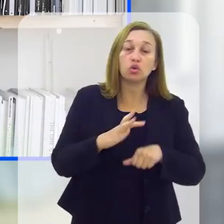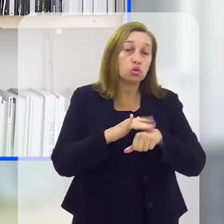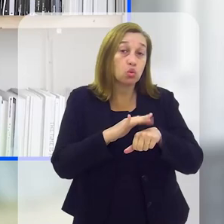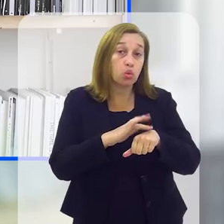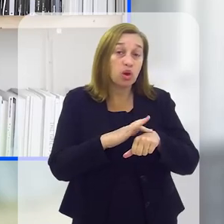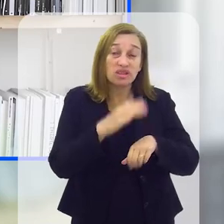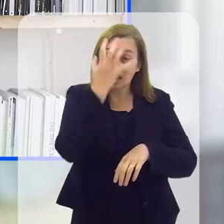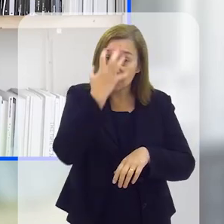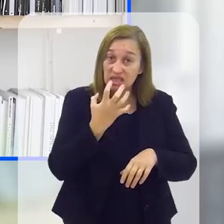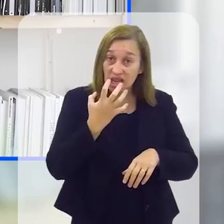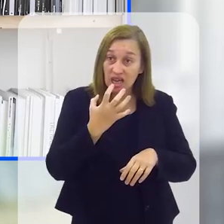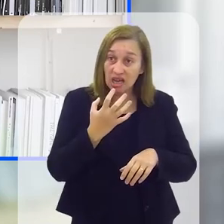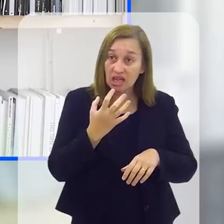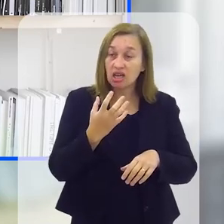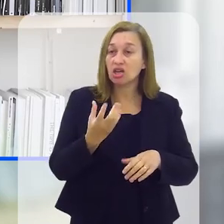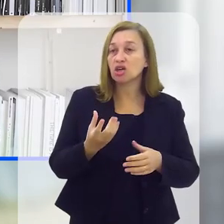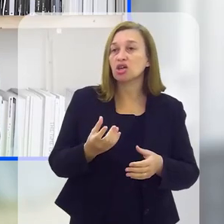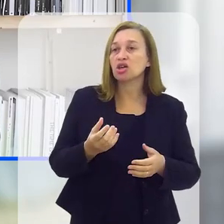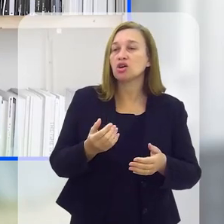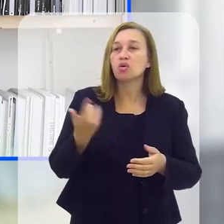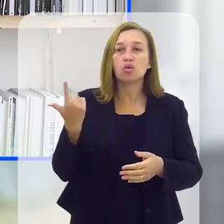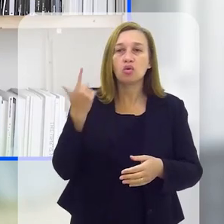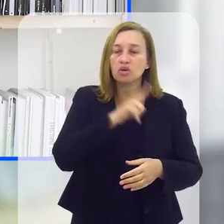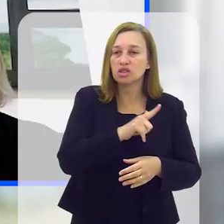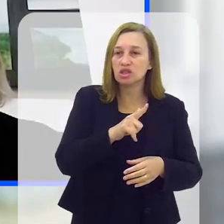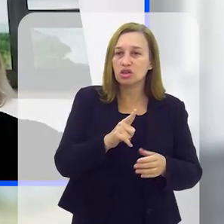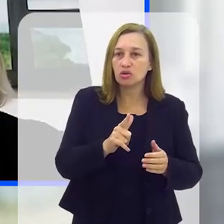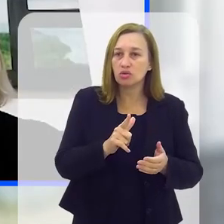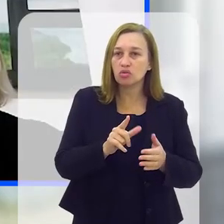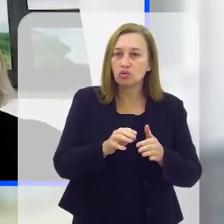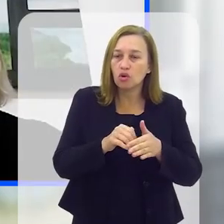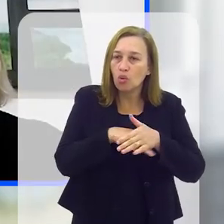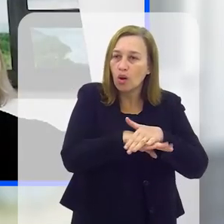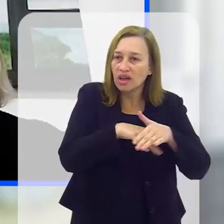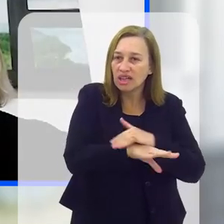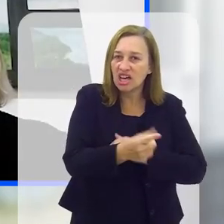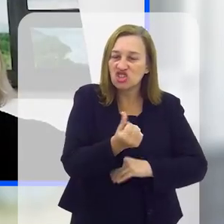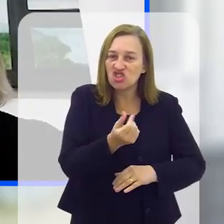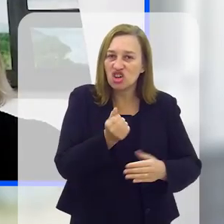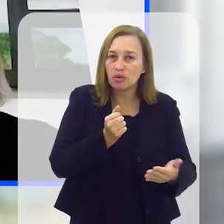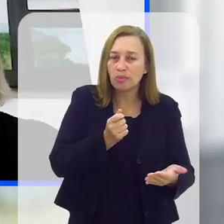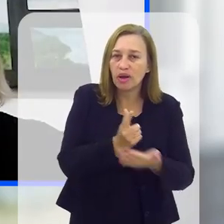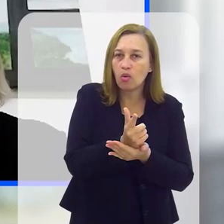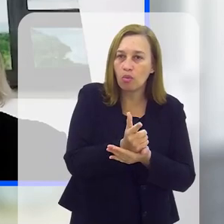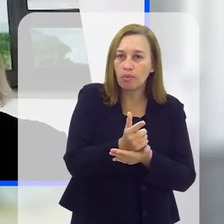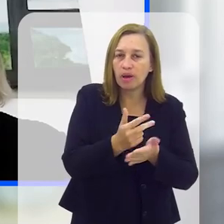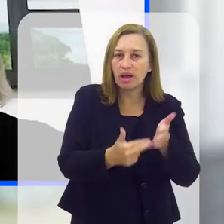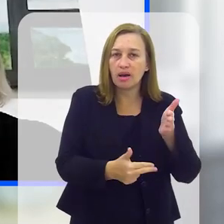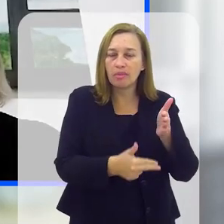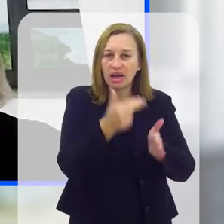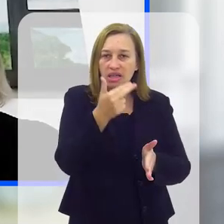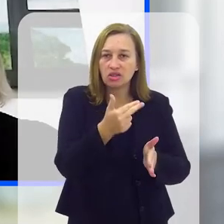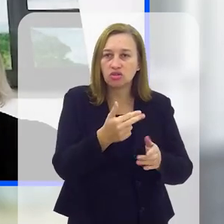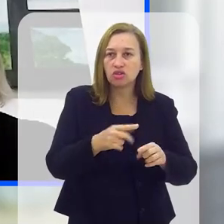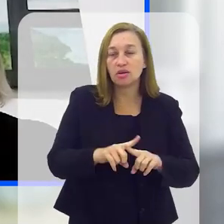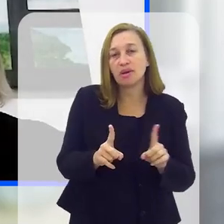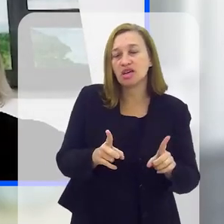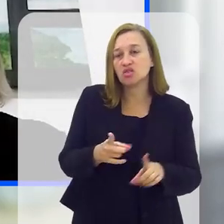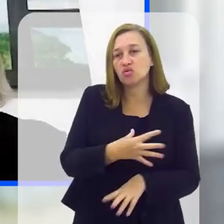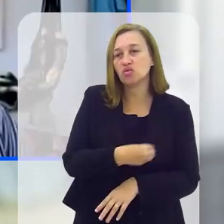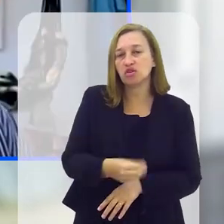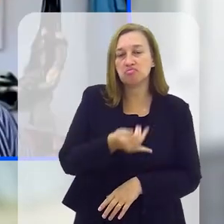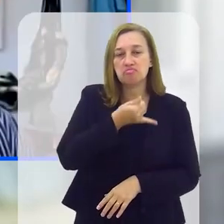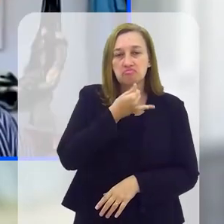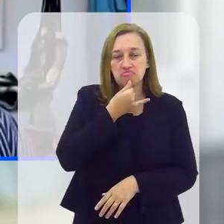a cirurgia que ele tanto necessitava, mas infelizmente a criança veio a falecer, né? É, Vicente, as histórias são muito